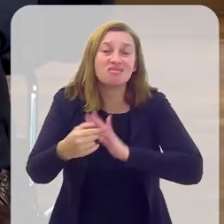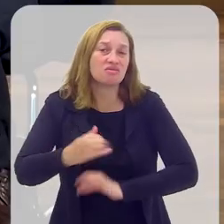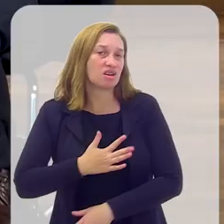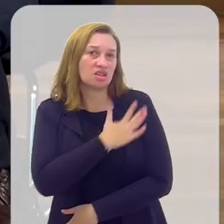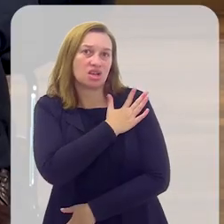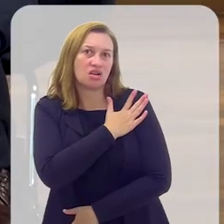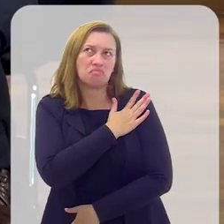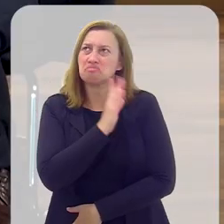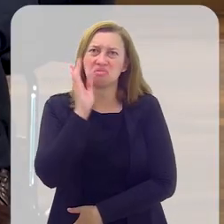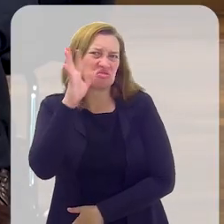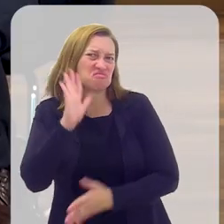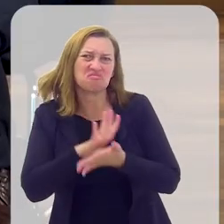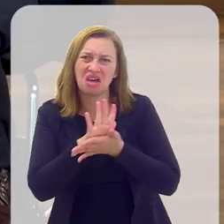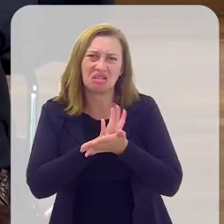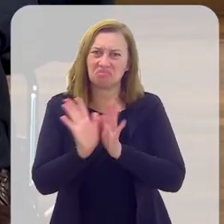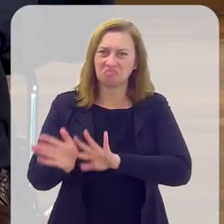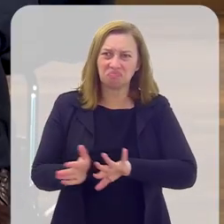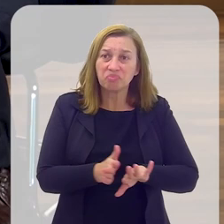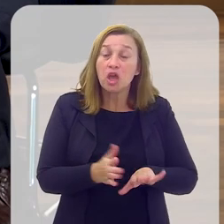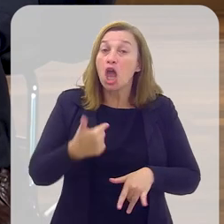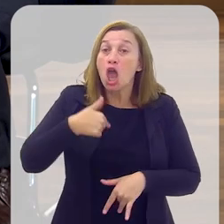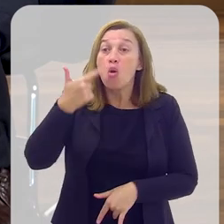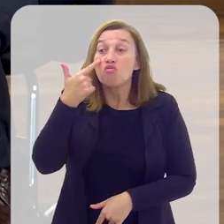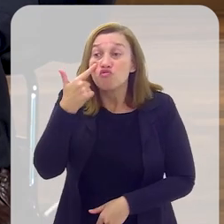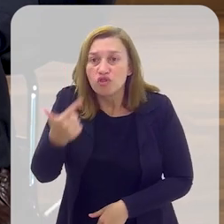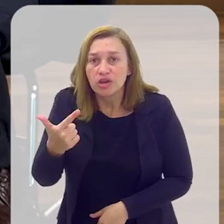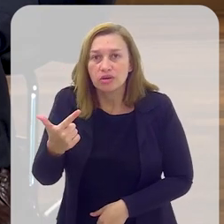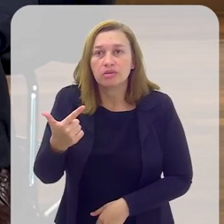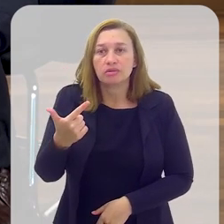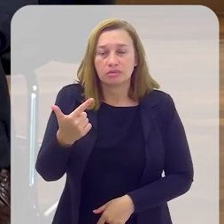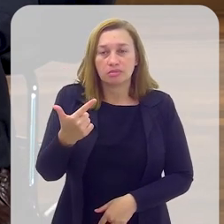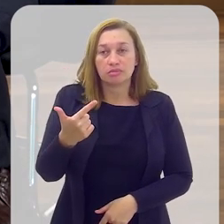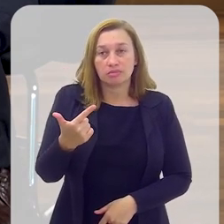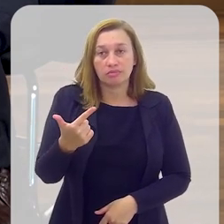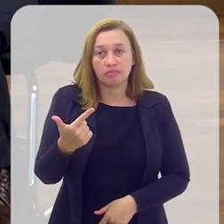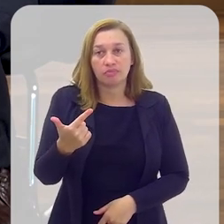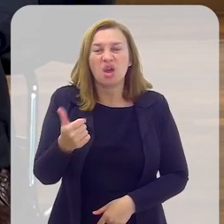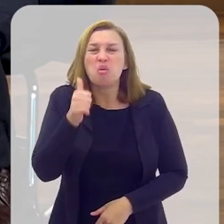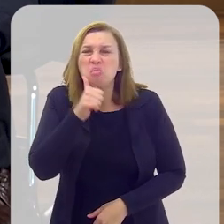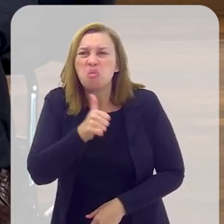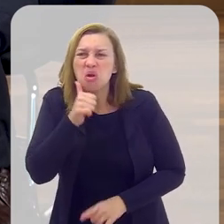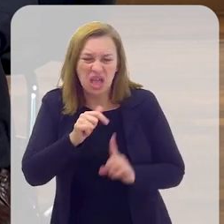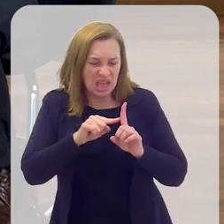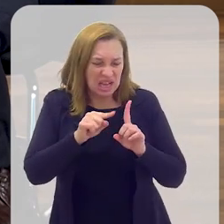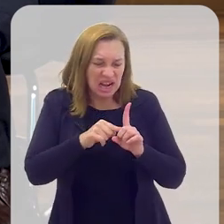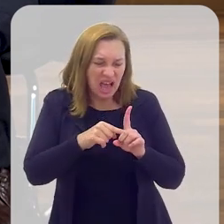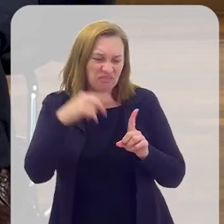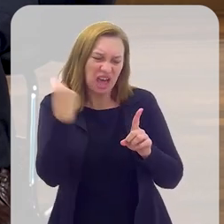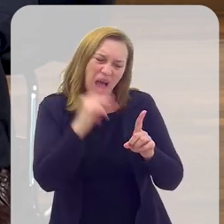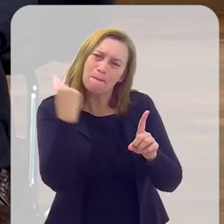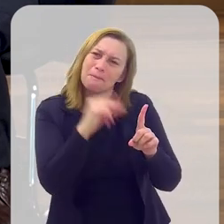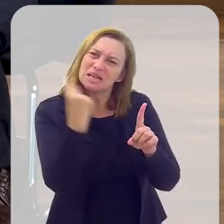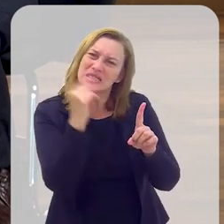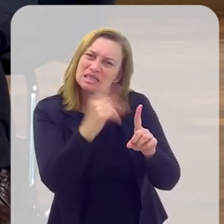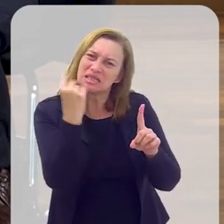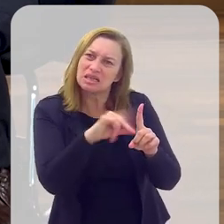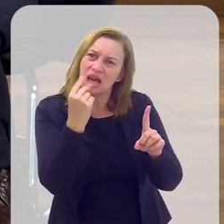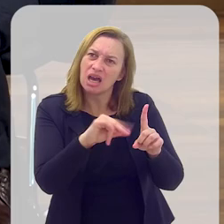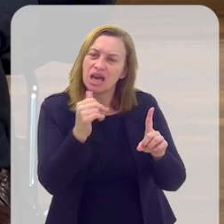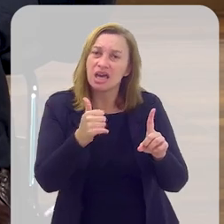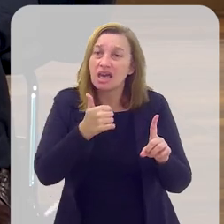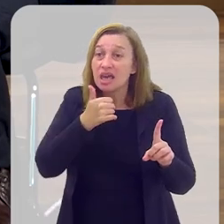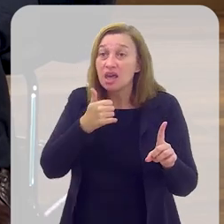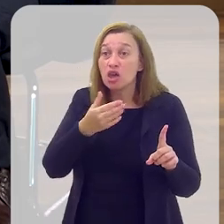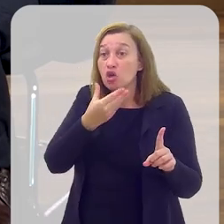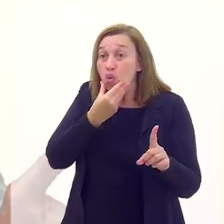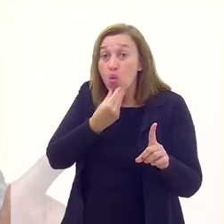Não tem noção. Eu vi mulher grávida apanhar na barriga para o